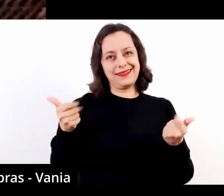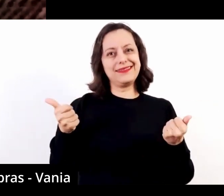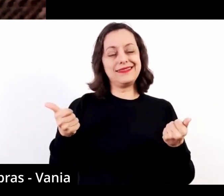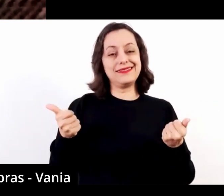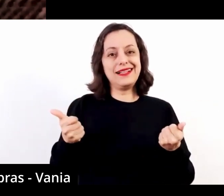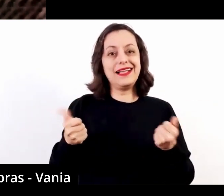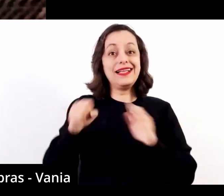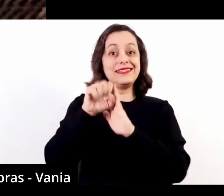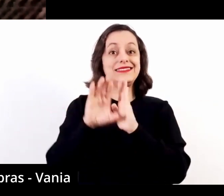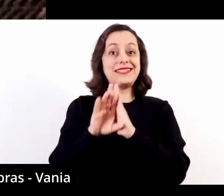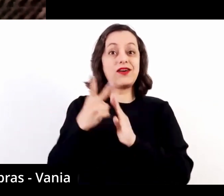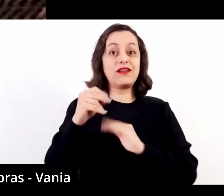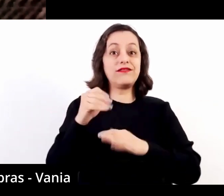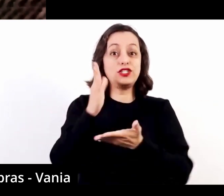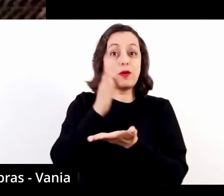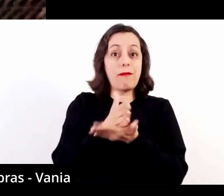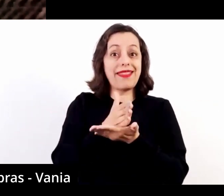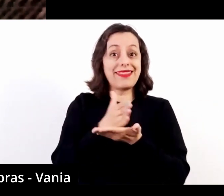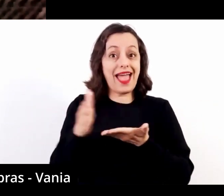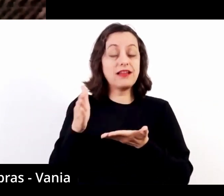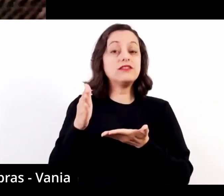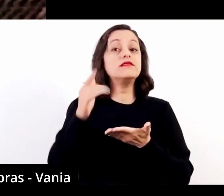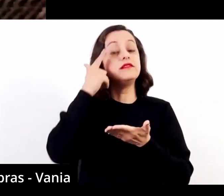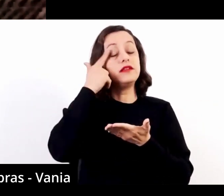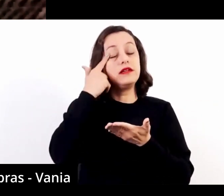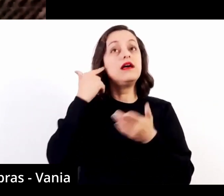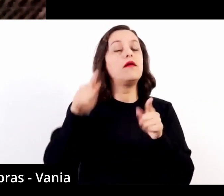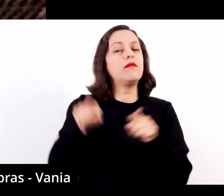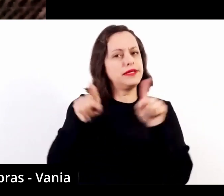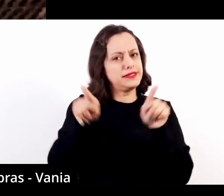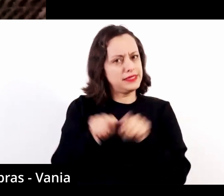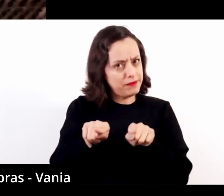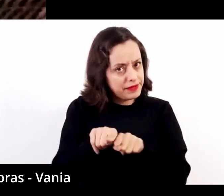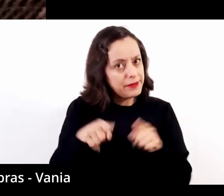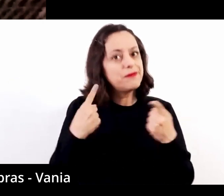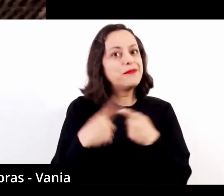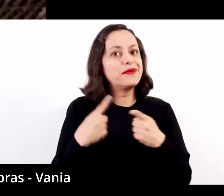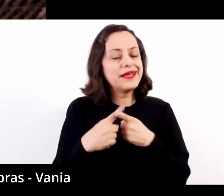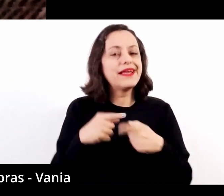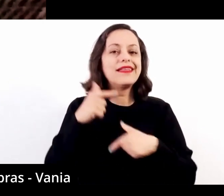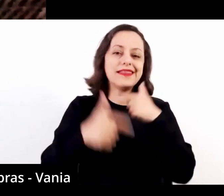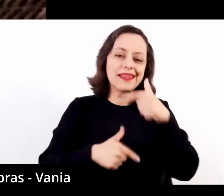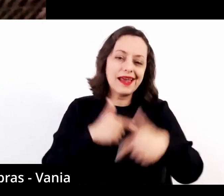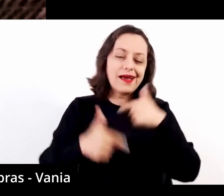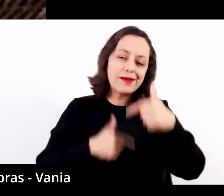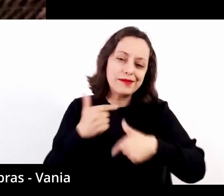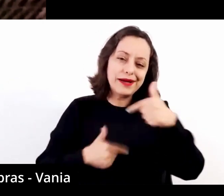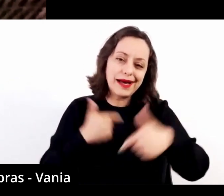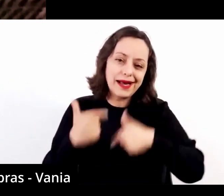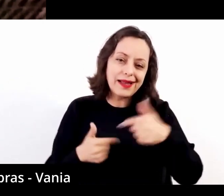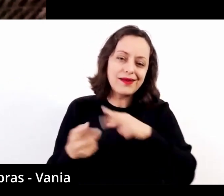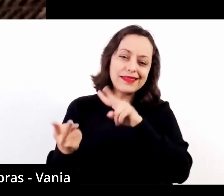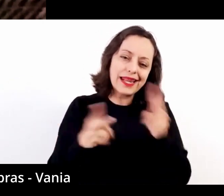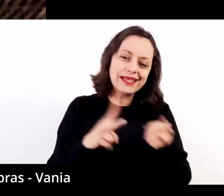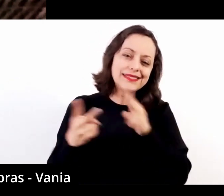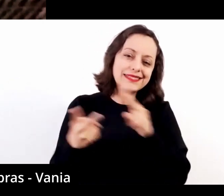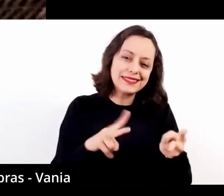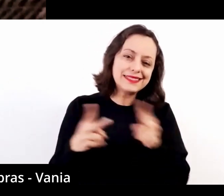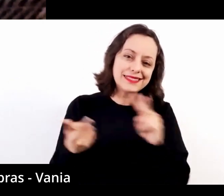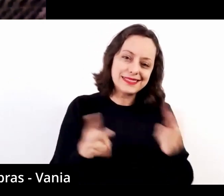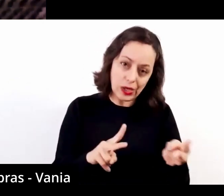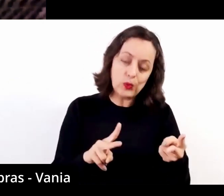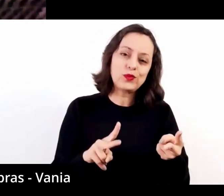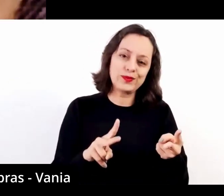da segunda metade do século XX no violão, mas também porque, através do trabalho de transcrição, esse legado